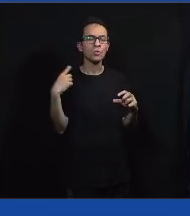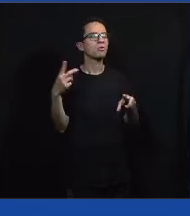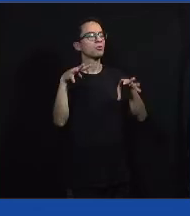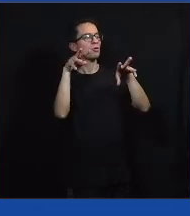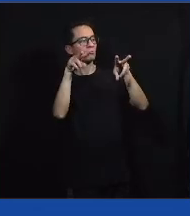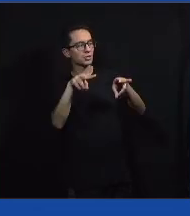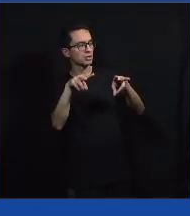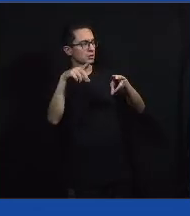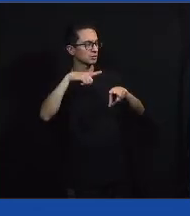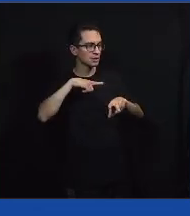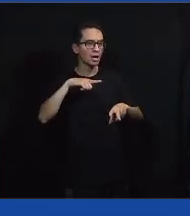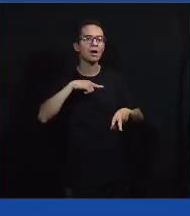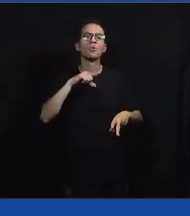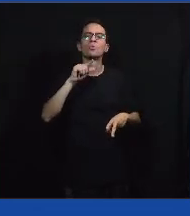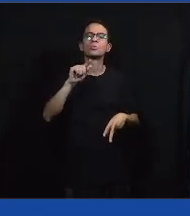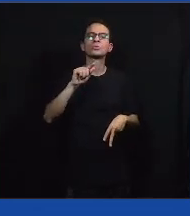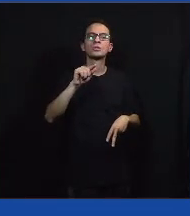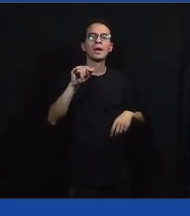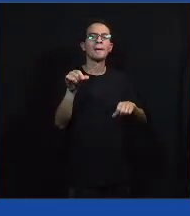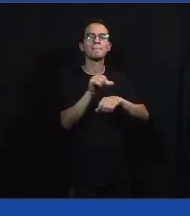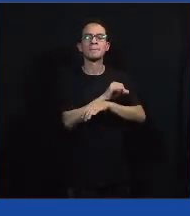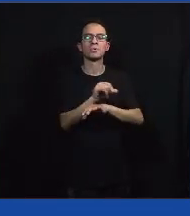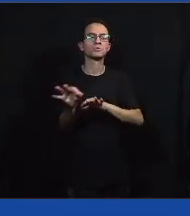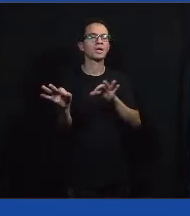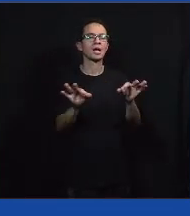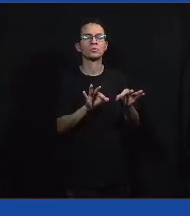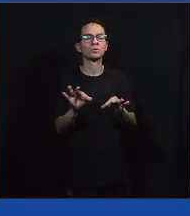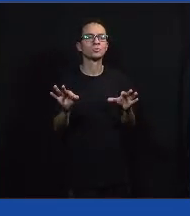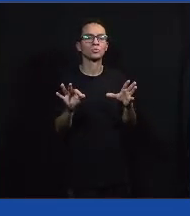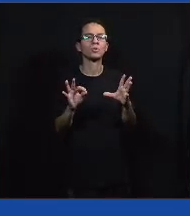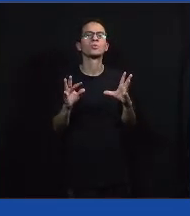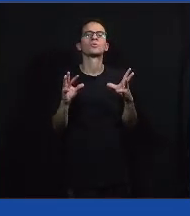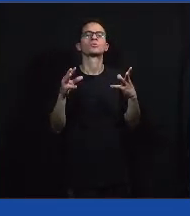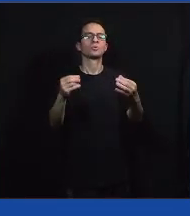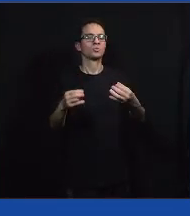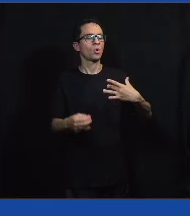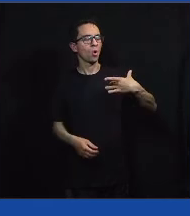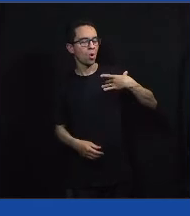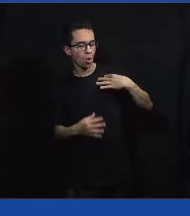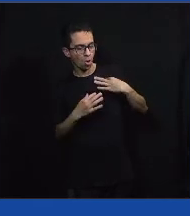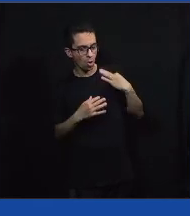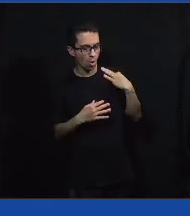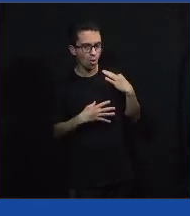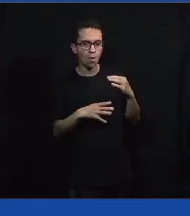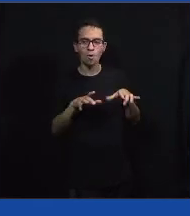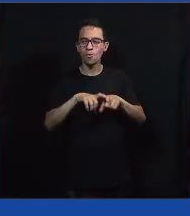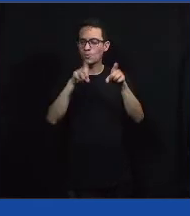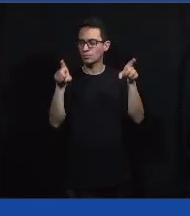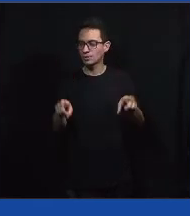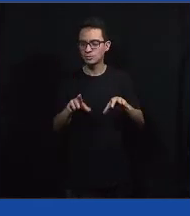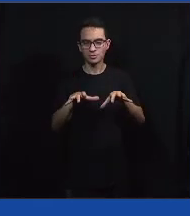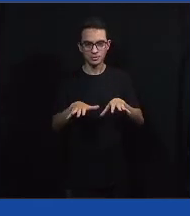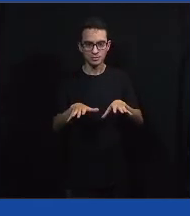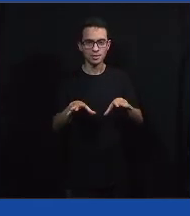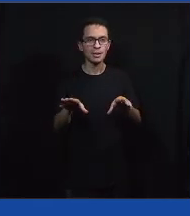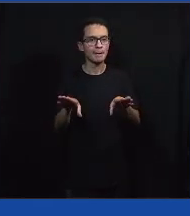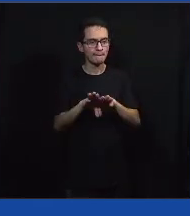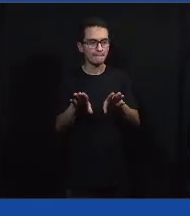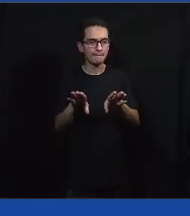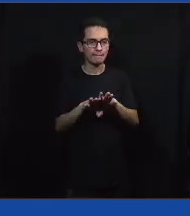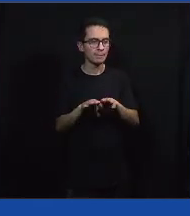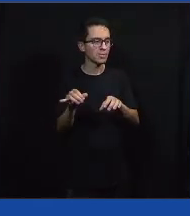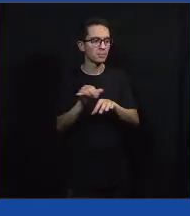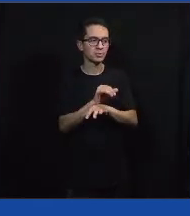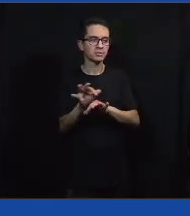URGS é um projeto que organizou concertos e doações de computadores. Então, a gente pode até colocar universidades como projetos sociais